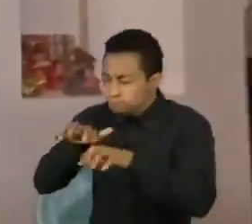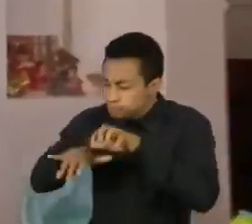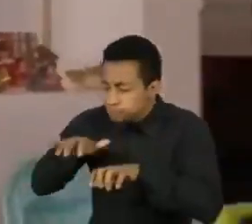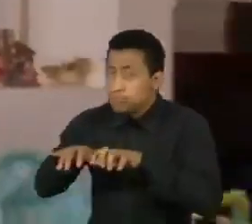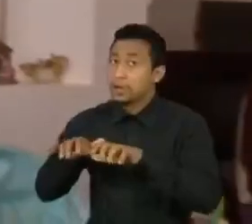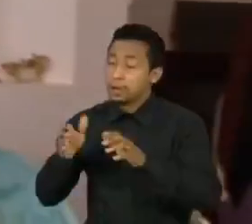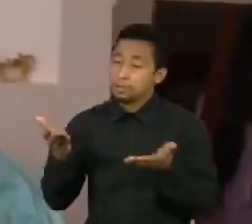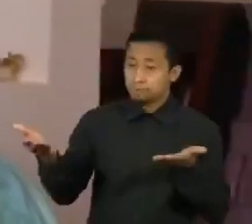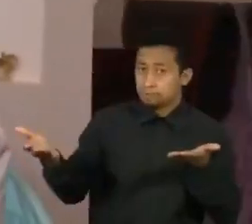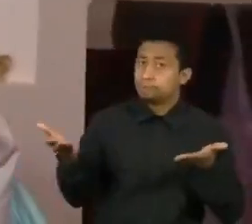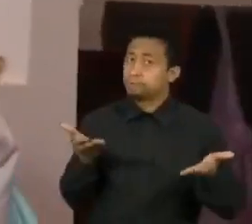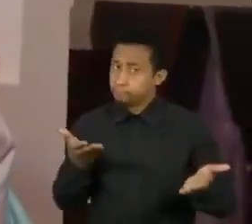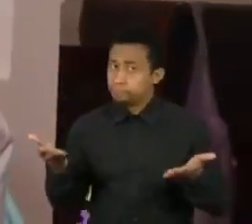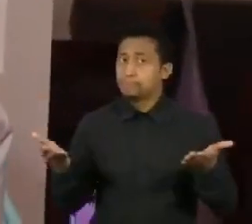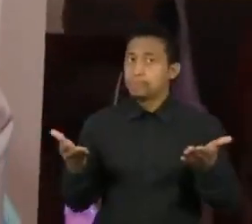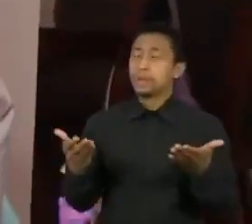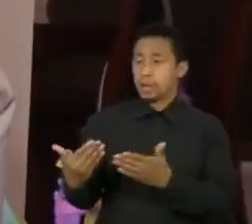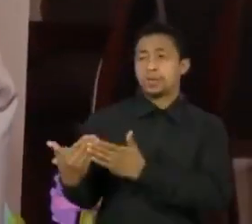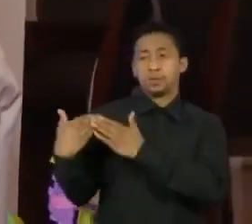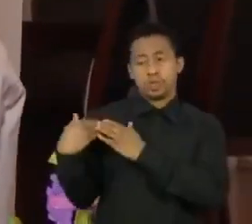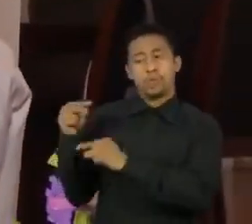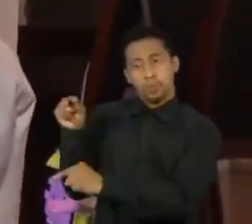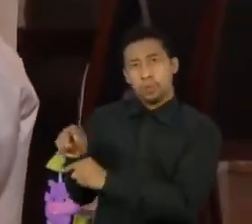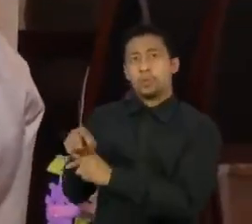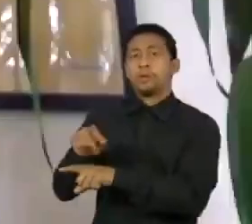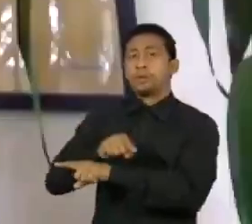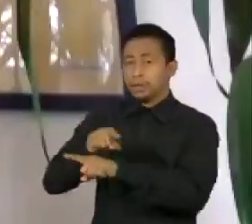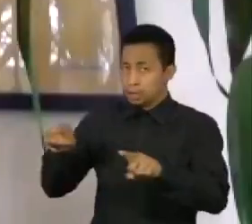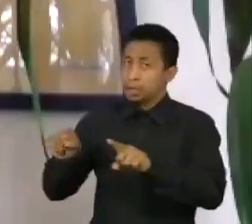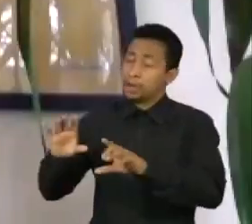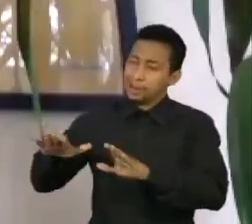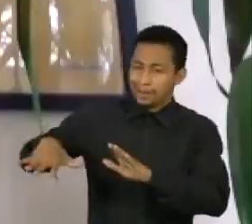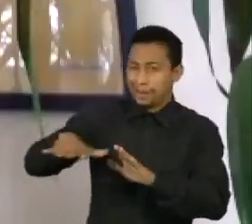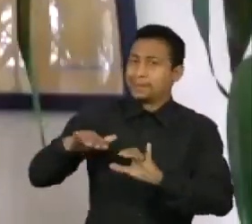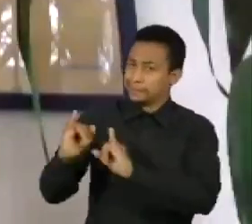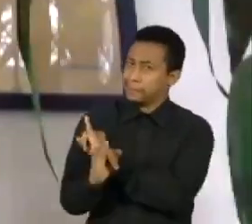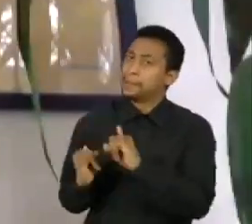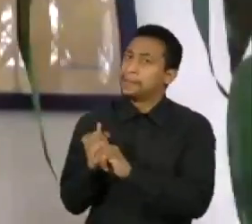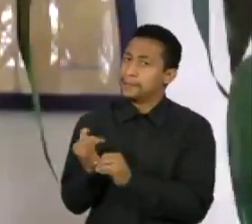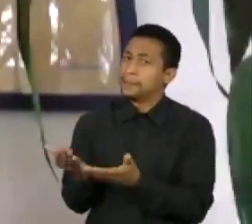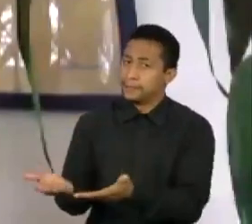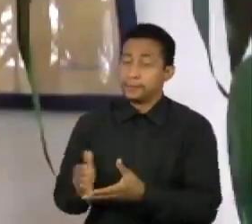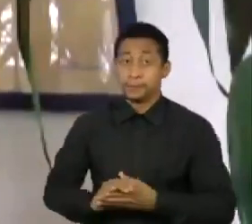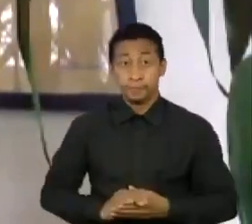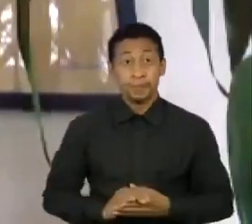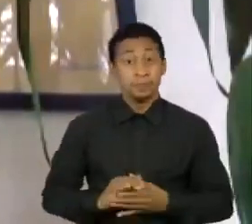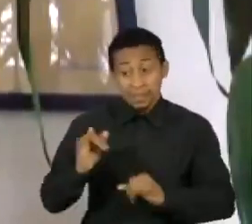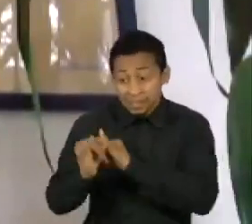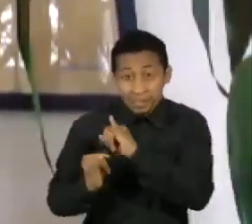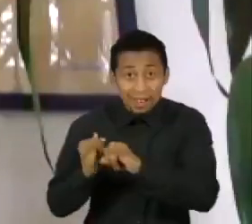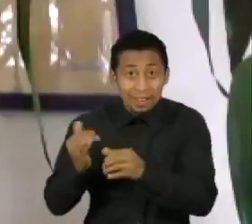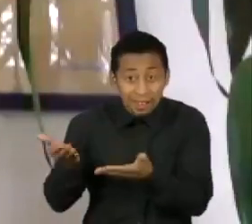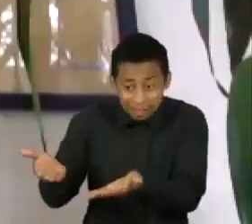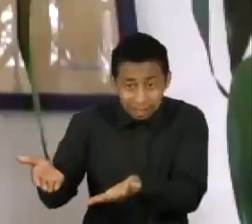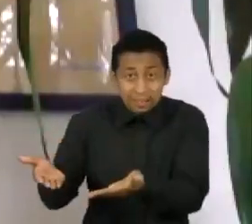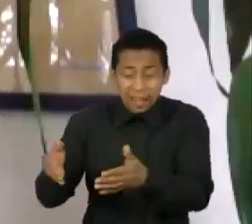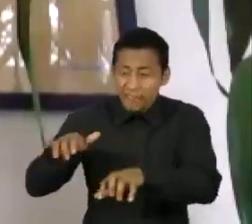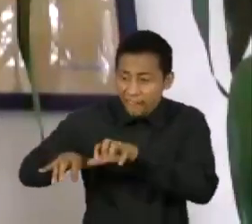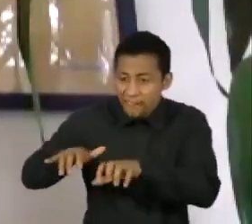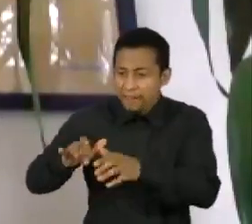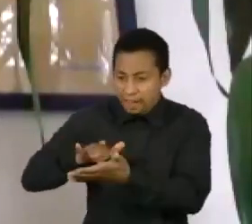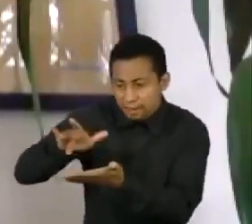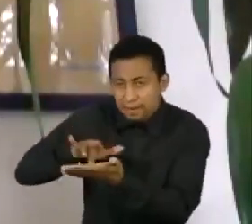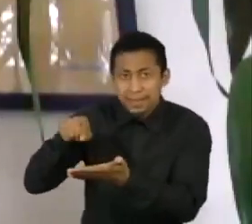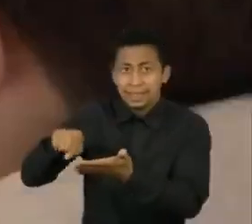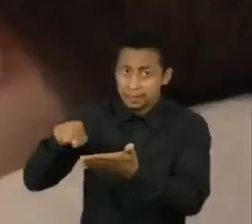na internet e não da internet. Entendendo que ela é um espaço de muita potência também. Então é